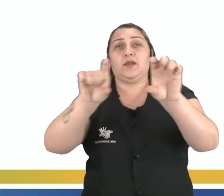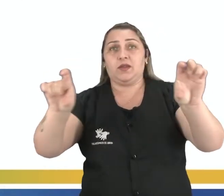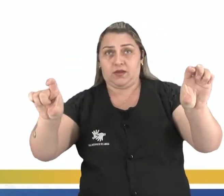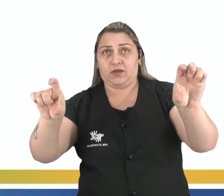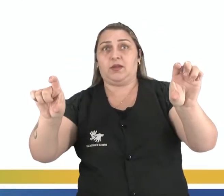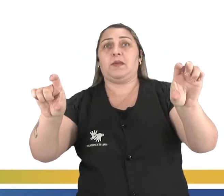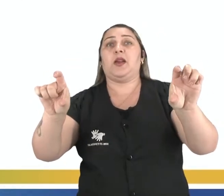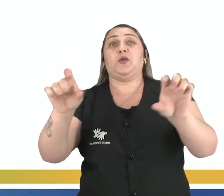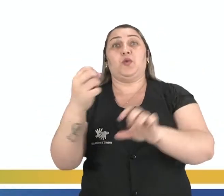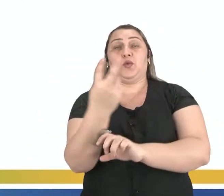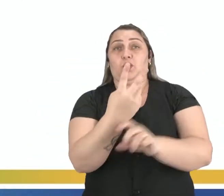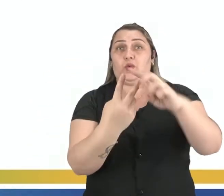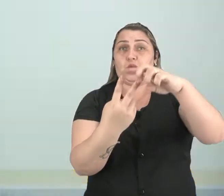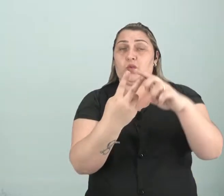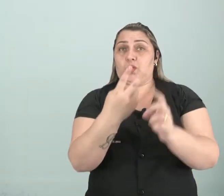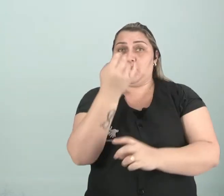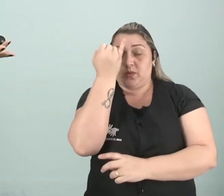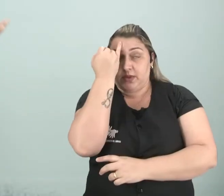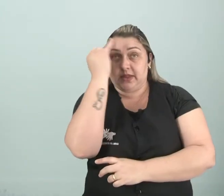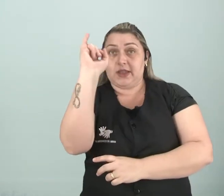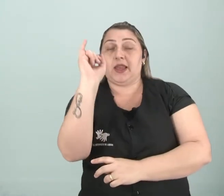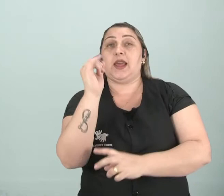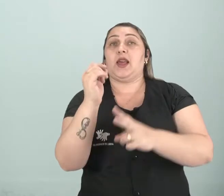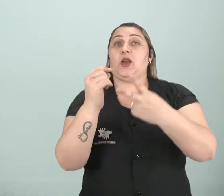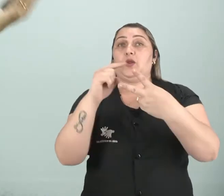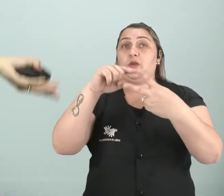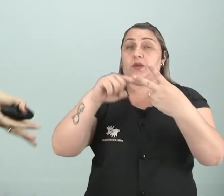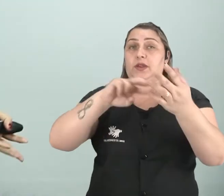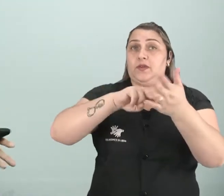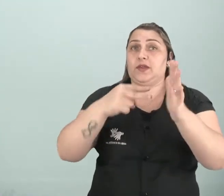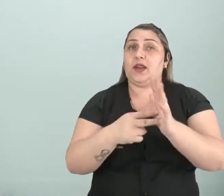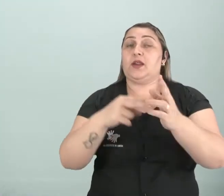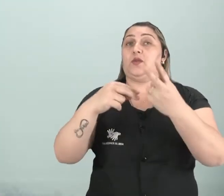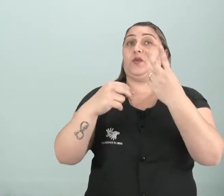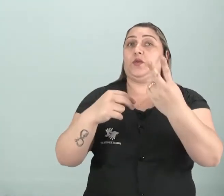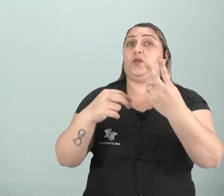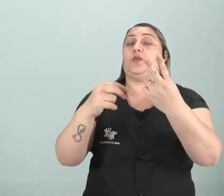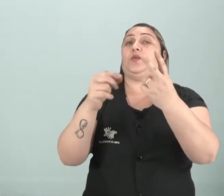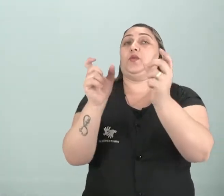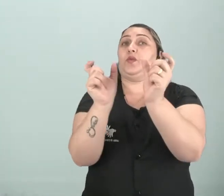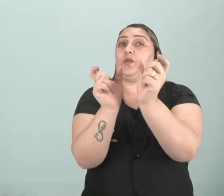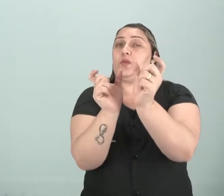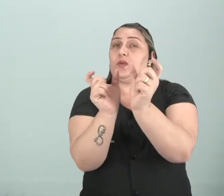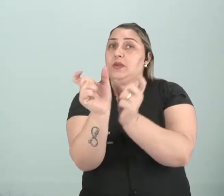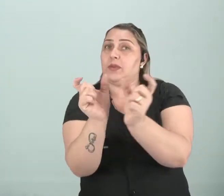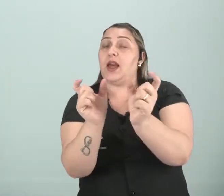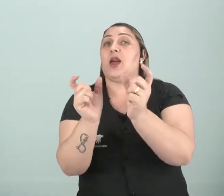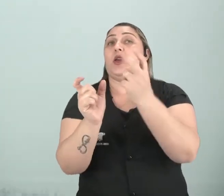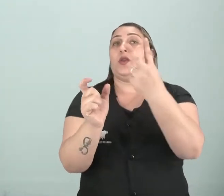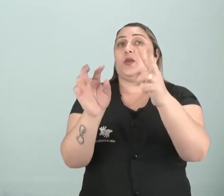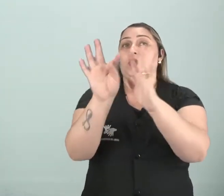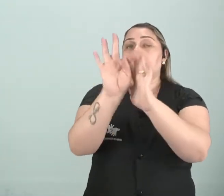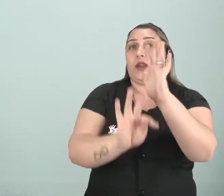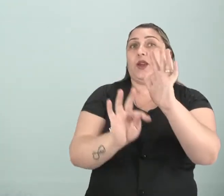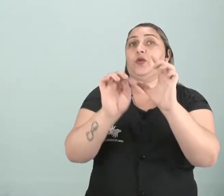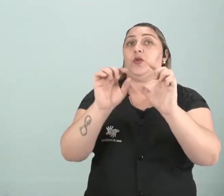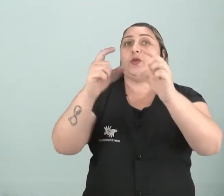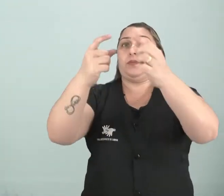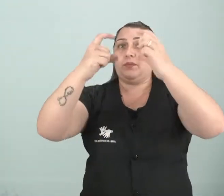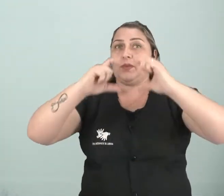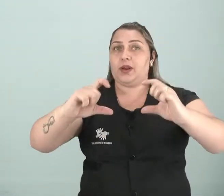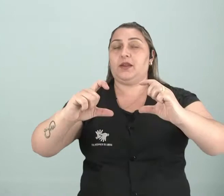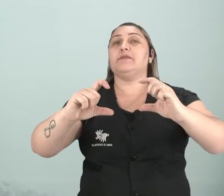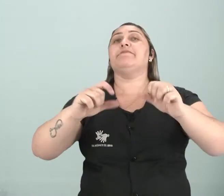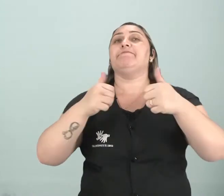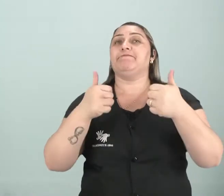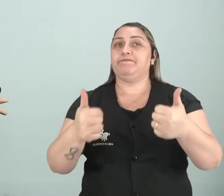linkar duas ideias, dois sentidos, duas palavras, dois textos, dois parágrafos e assim por